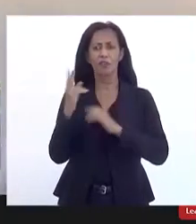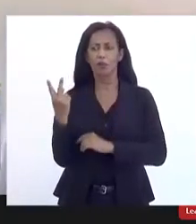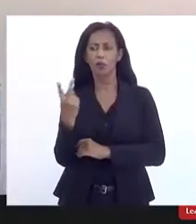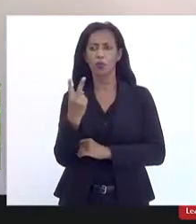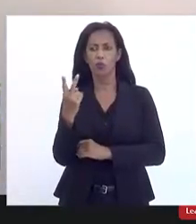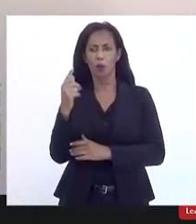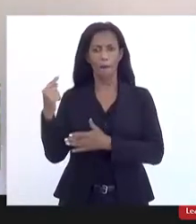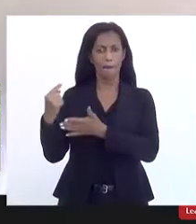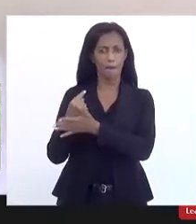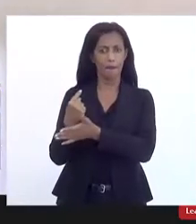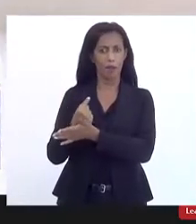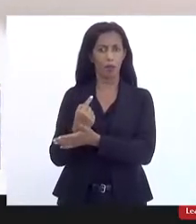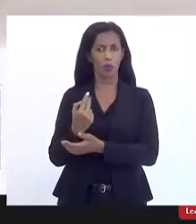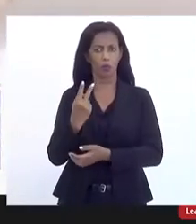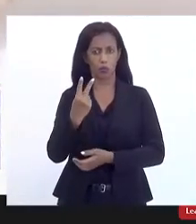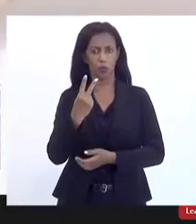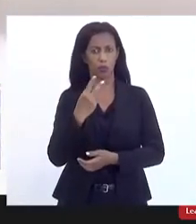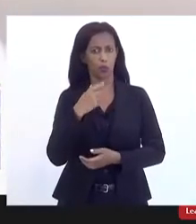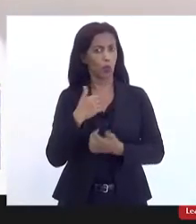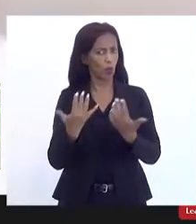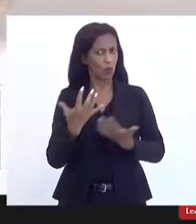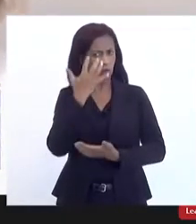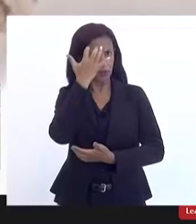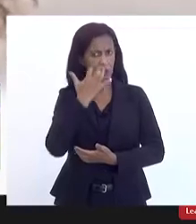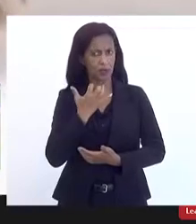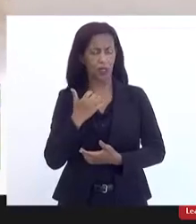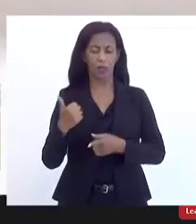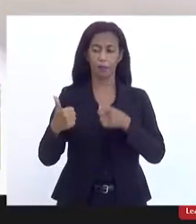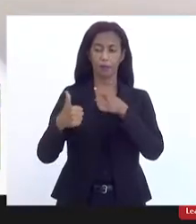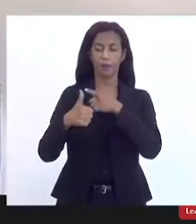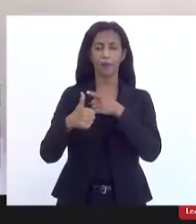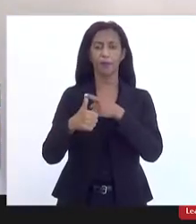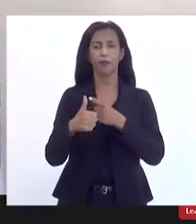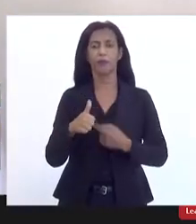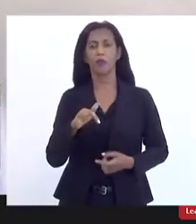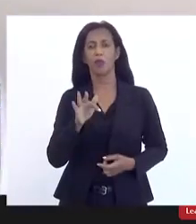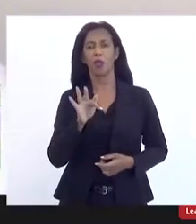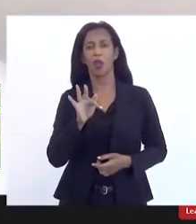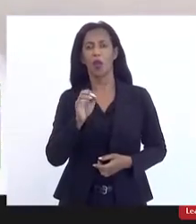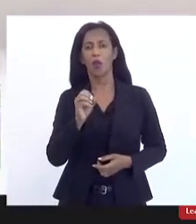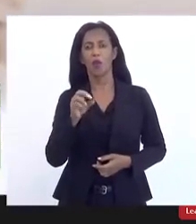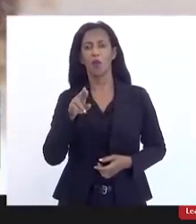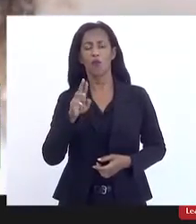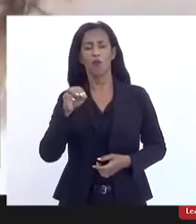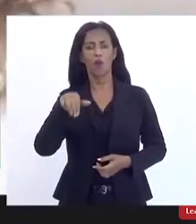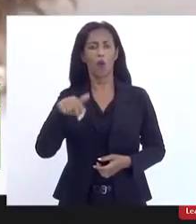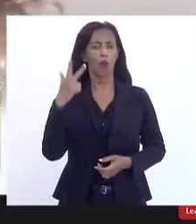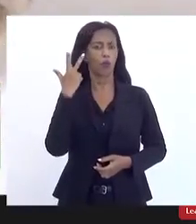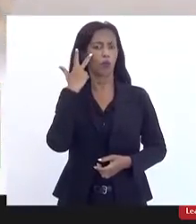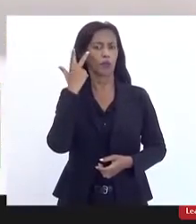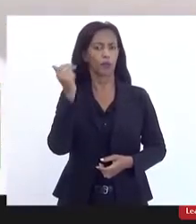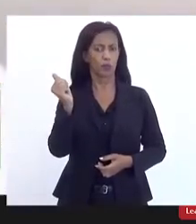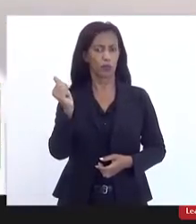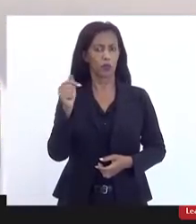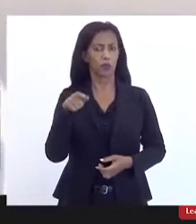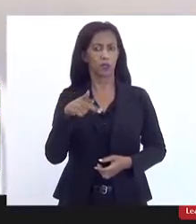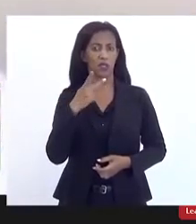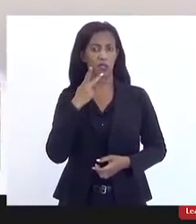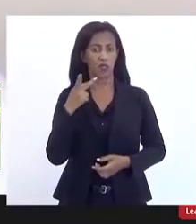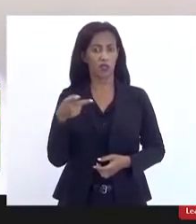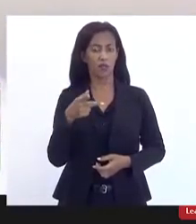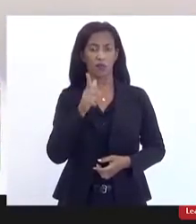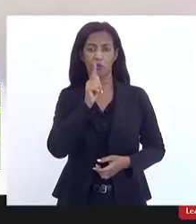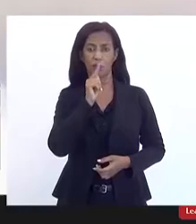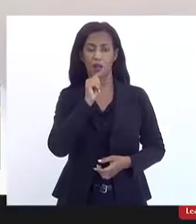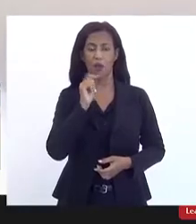entendimento quanto que é sério o a está fazendo aqui primeiro do Fórum Popular da Natureza do Sul Fluminense que fala sobre a questão